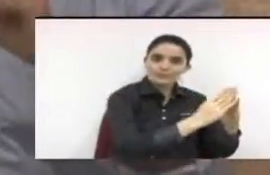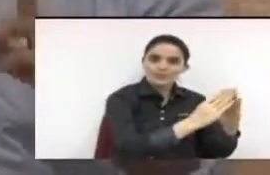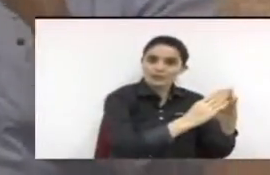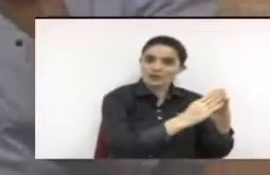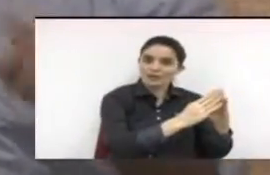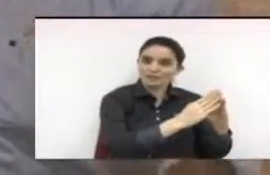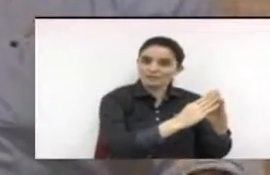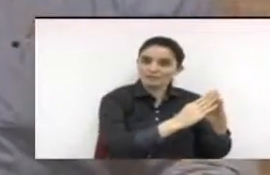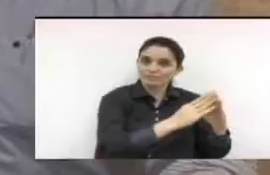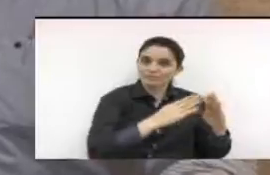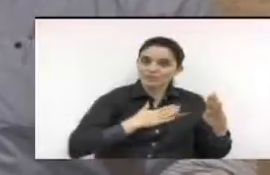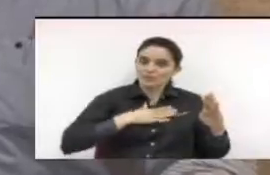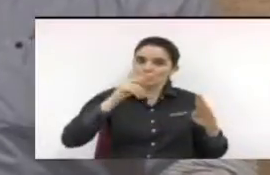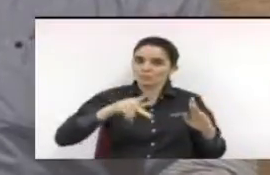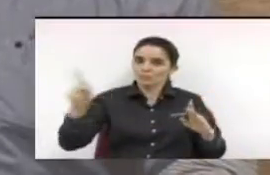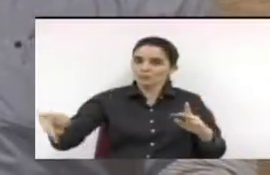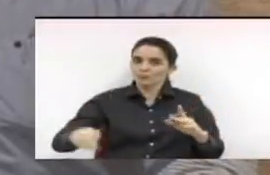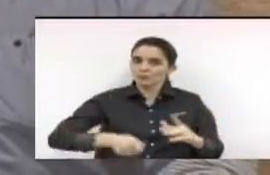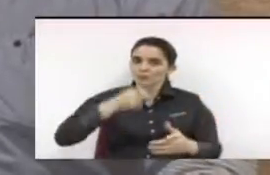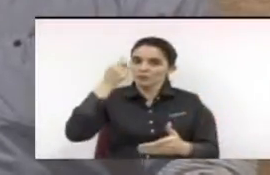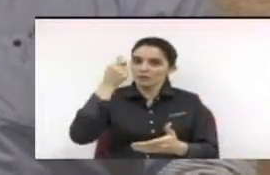comprou um botijão de gás para minha mãe.